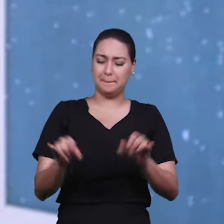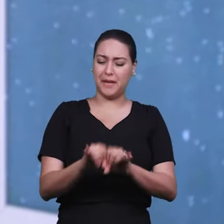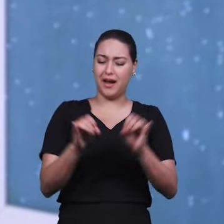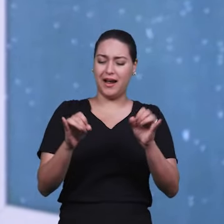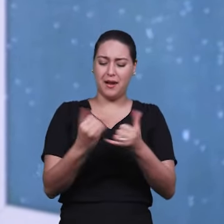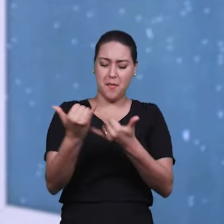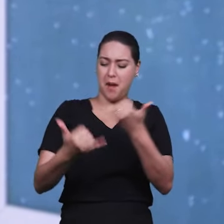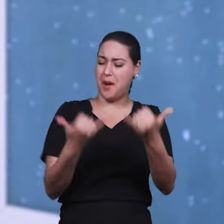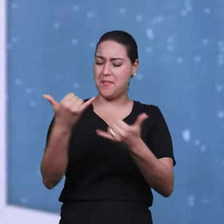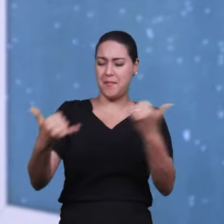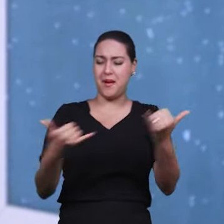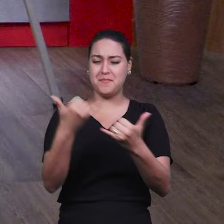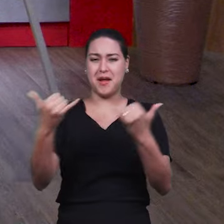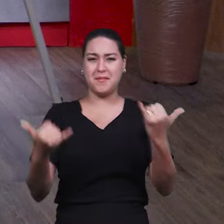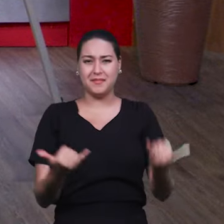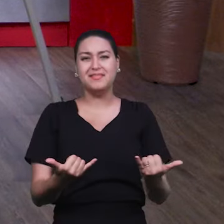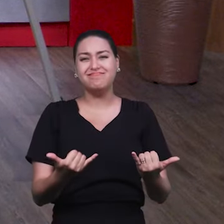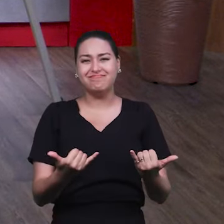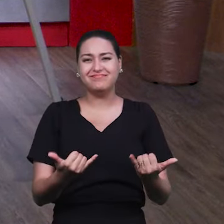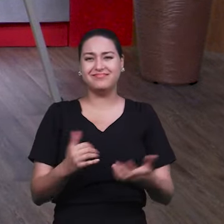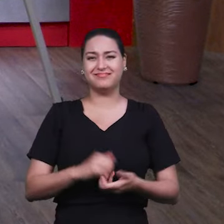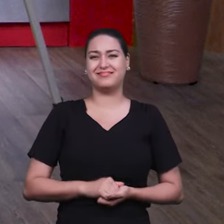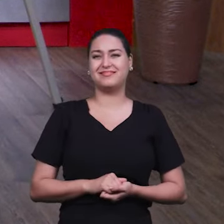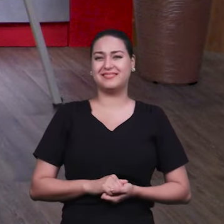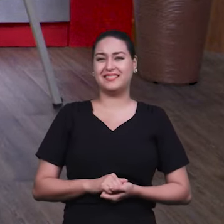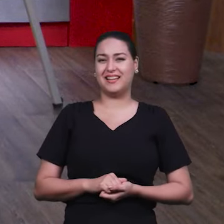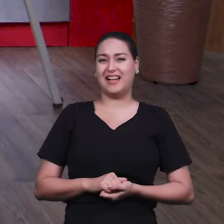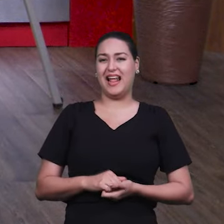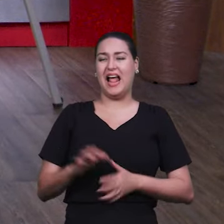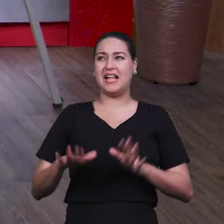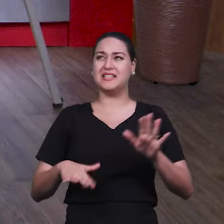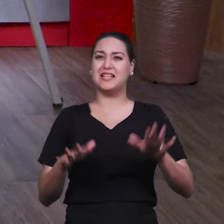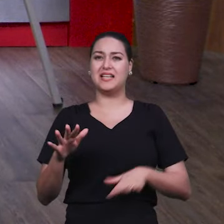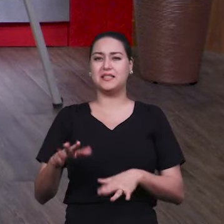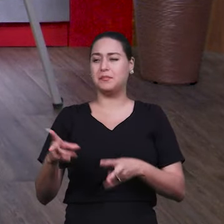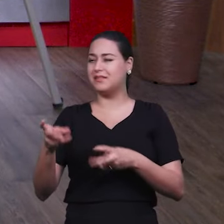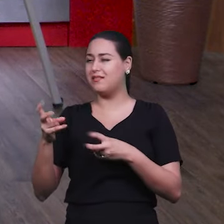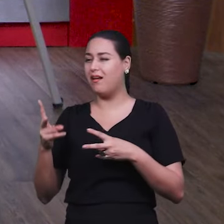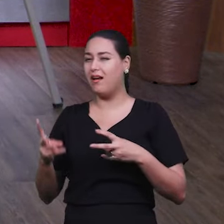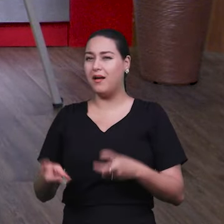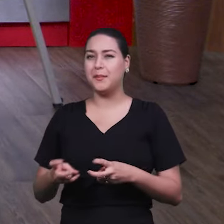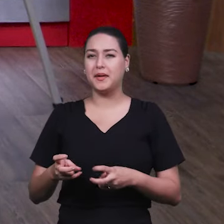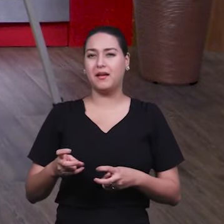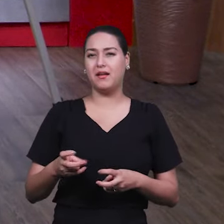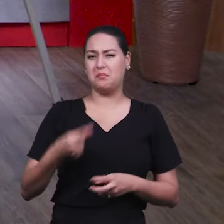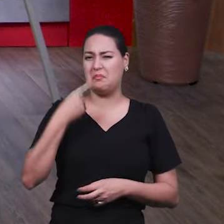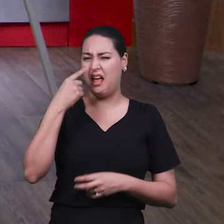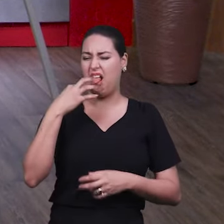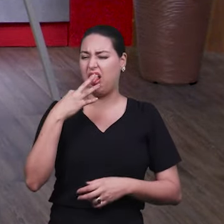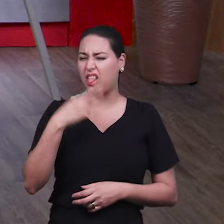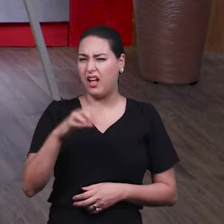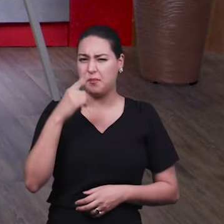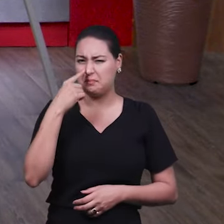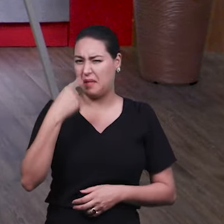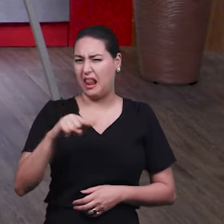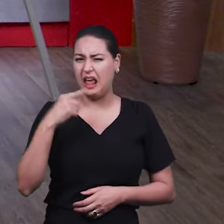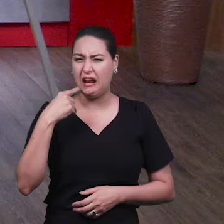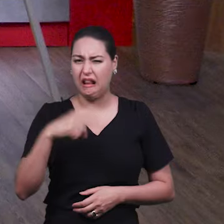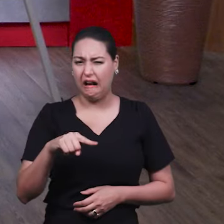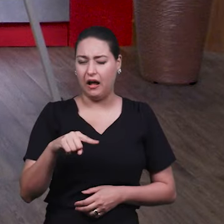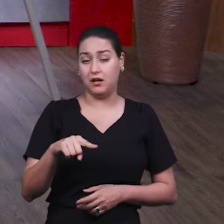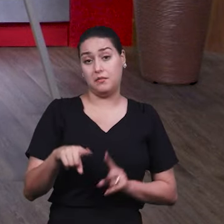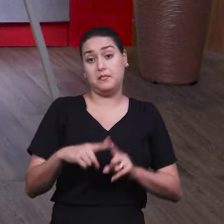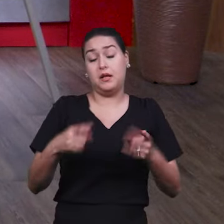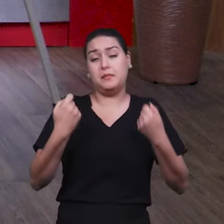lúdico, né? Então, é excelente. É a minha área. Às vezes, a gente ouve, As pessoas fazendo certas críticas. É claro que a gente tem que ter o olhar crítico também.